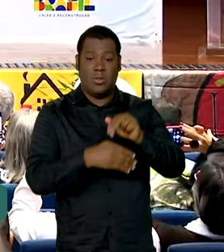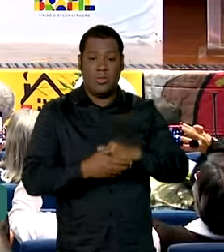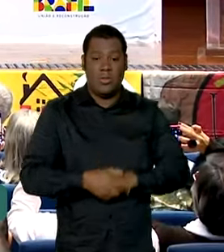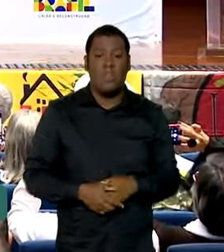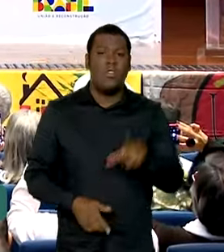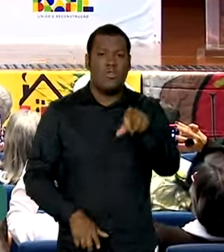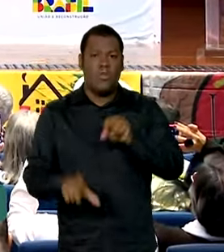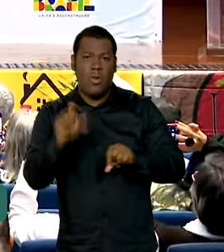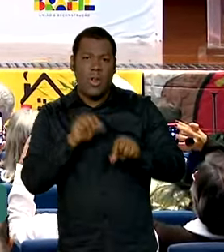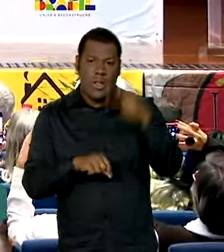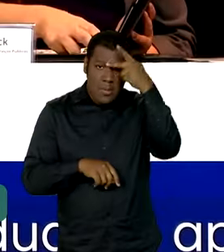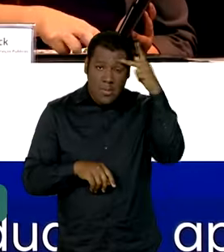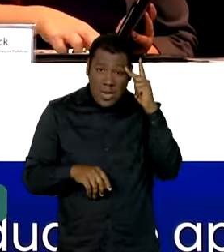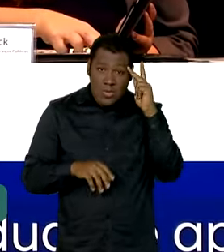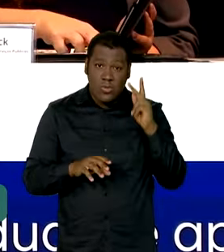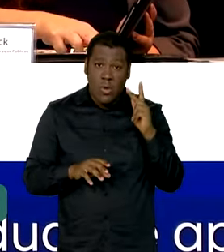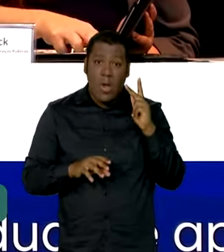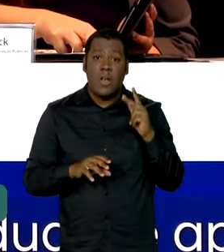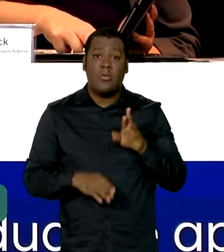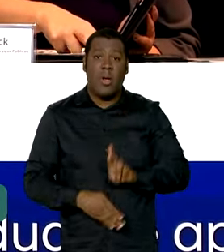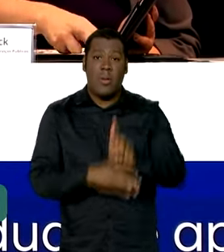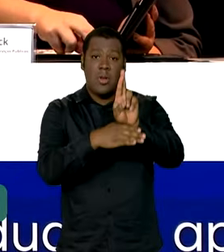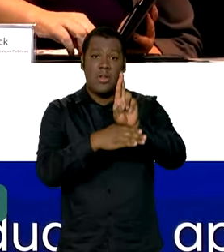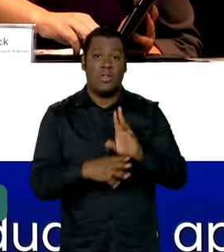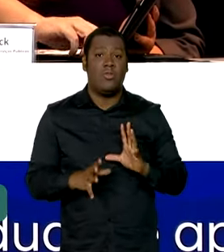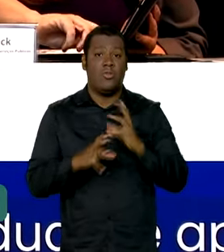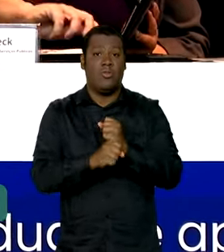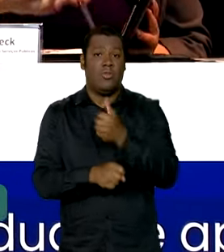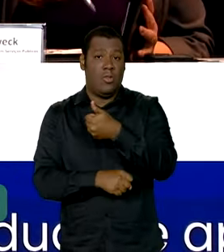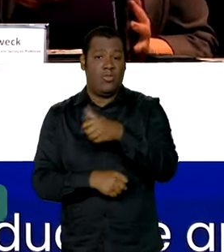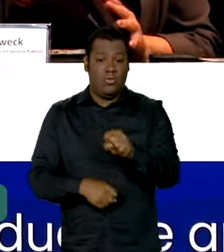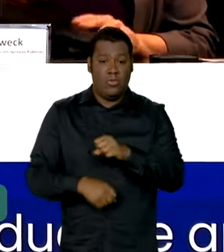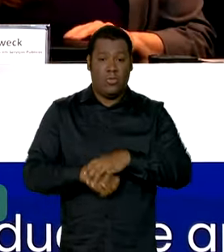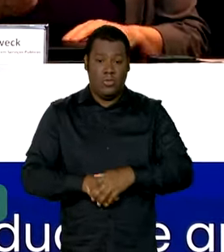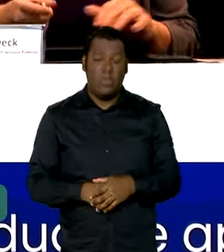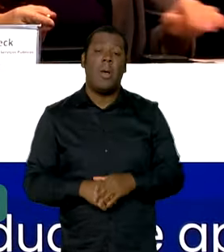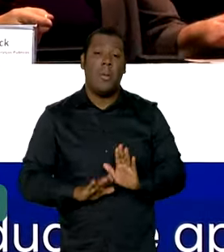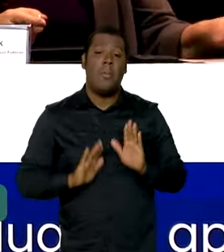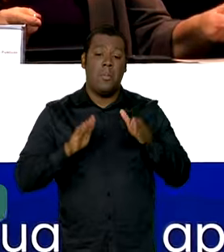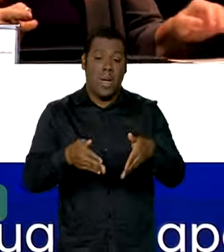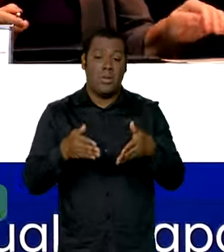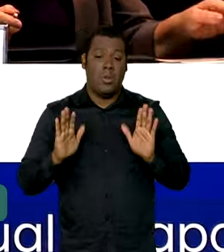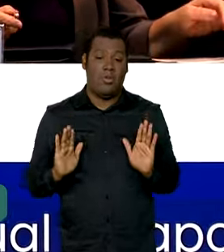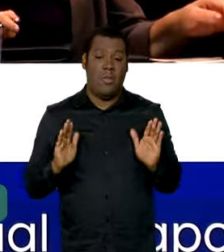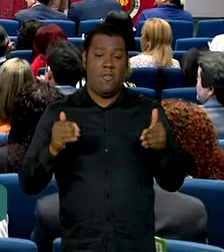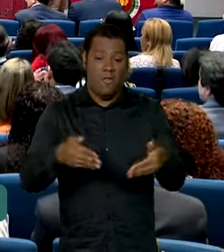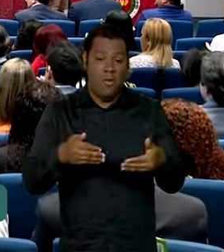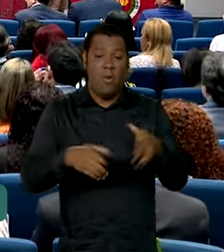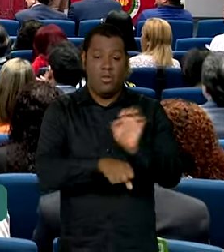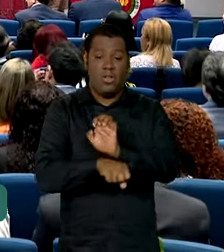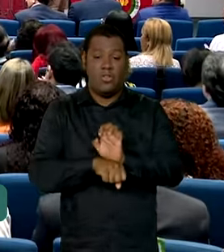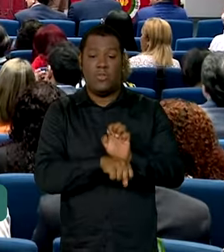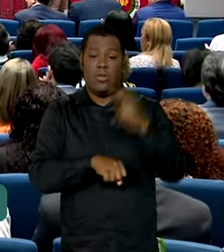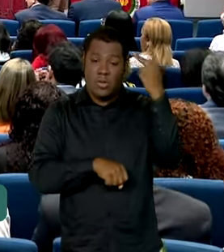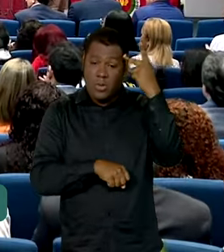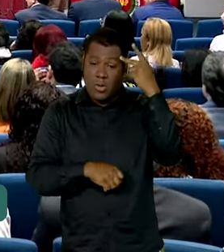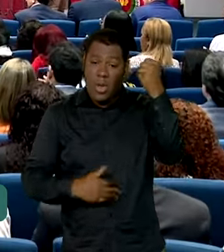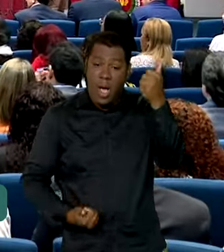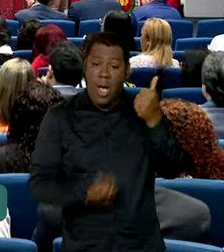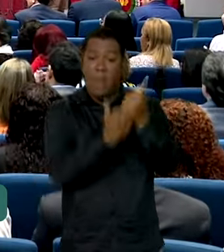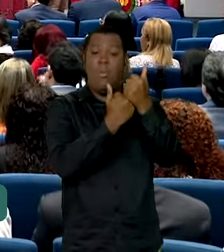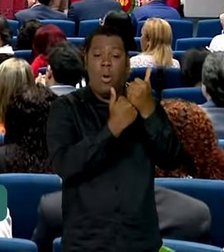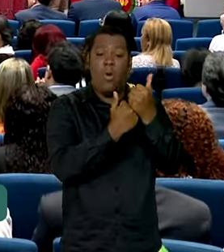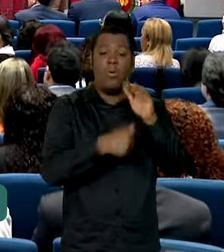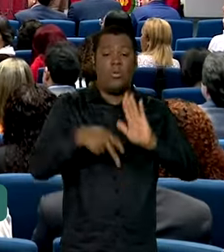representantes de governos e também da sociedade civil para o Fórum Estadual de São Paulo, de apoio ao programa